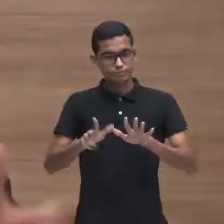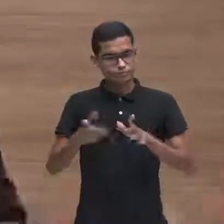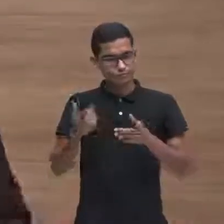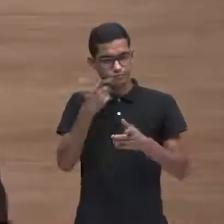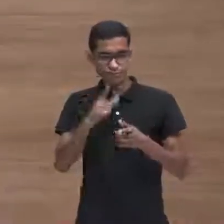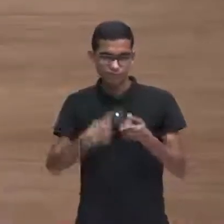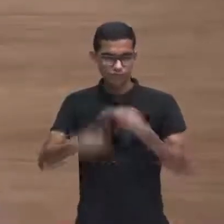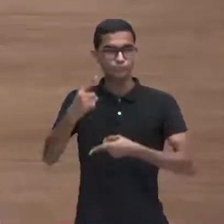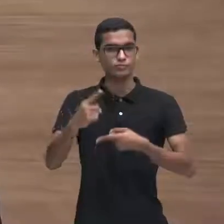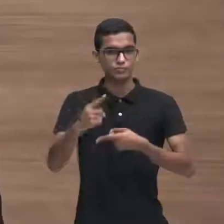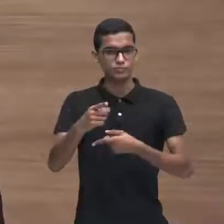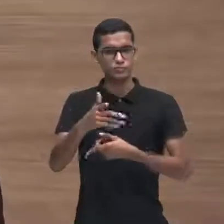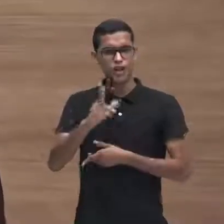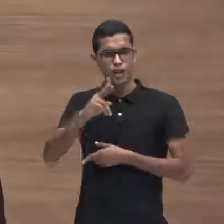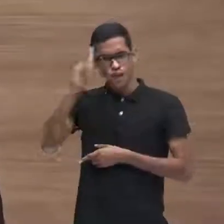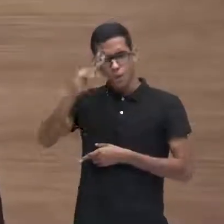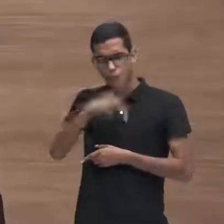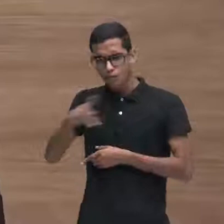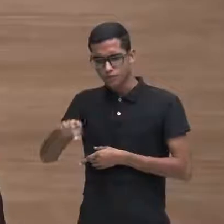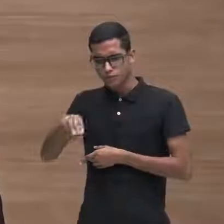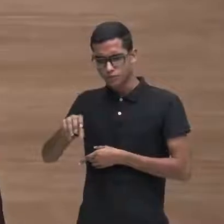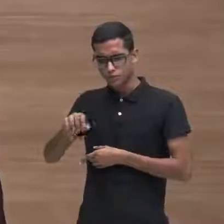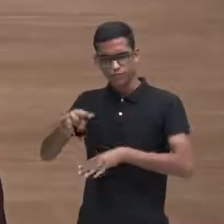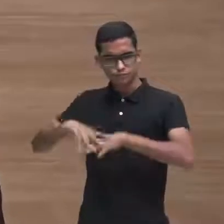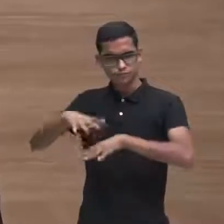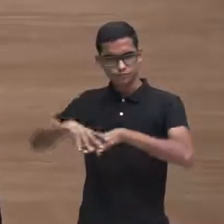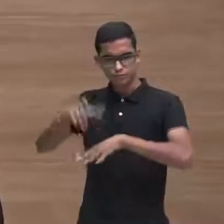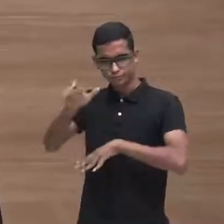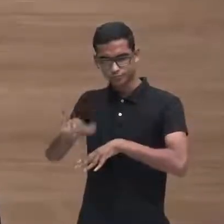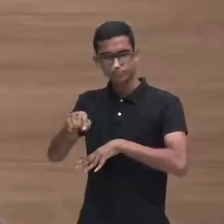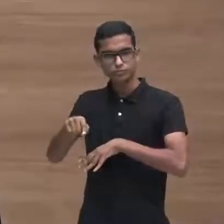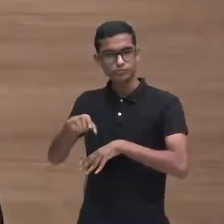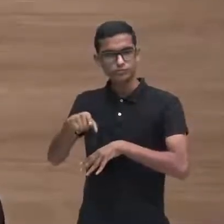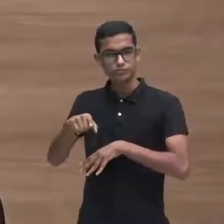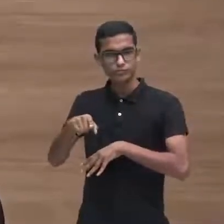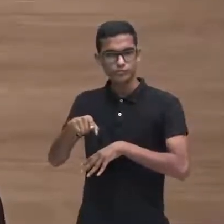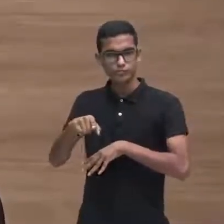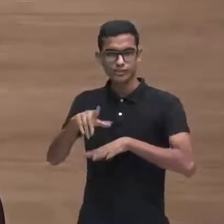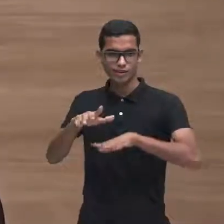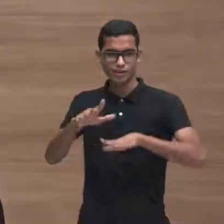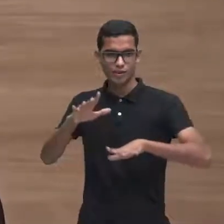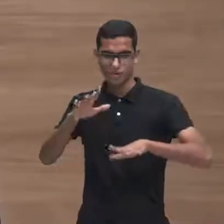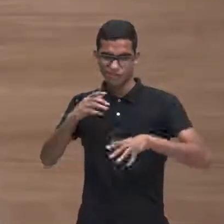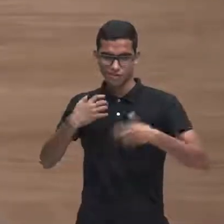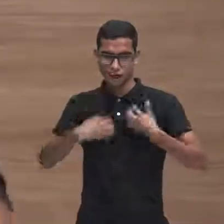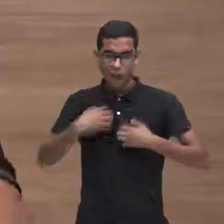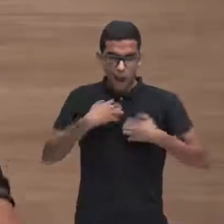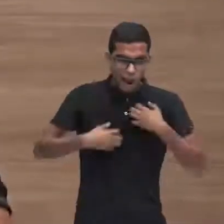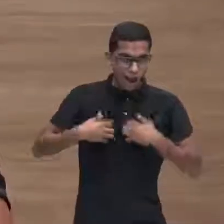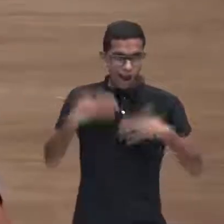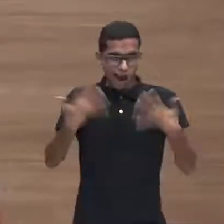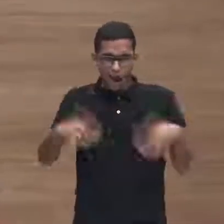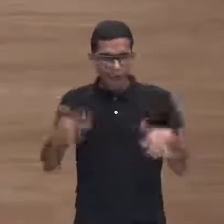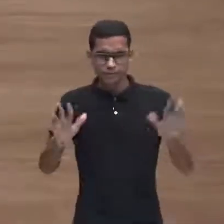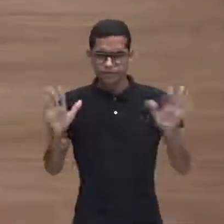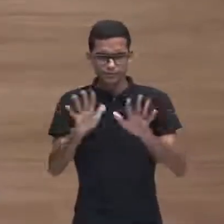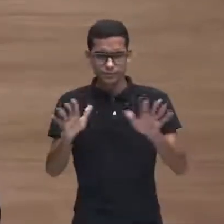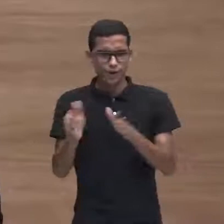é isso que é aquilo que é aquilo do outro não se desespere porque física vai vir mais adiante não é então